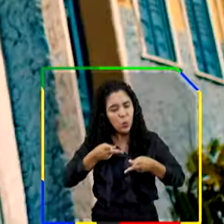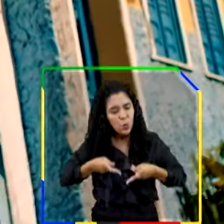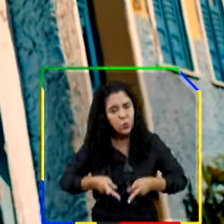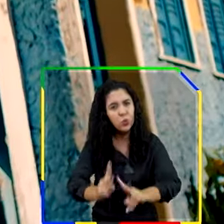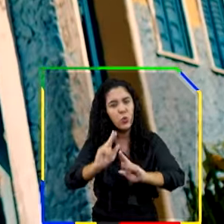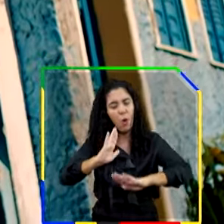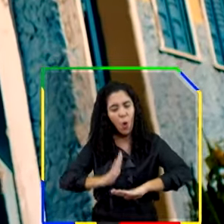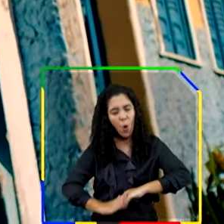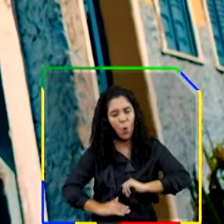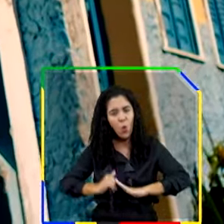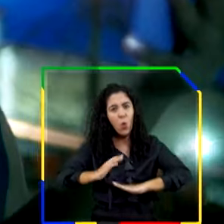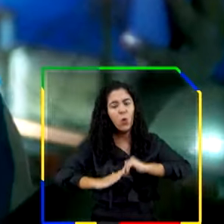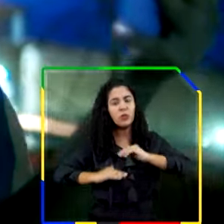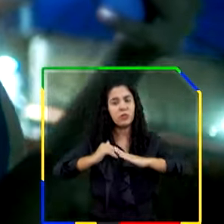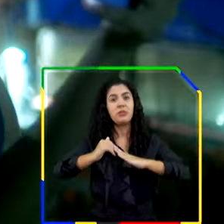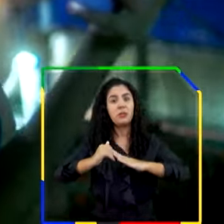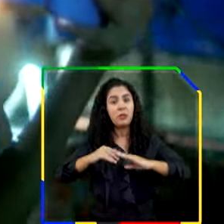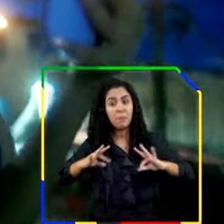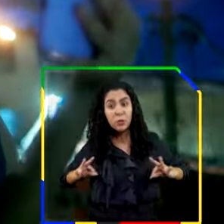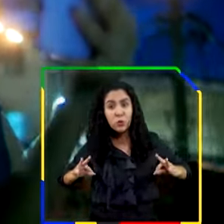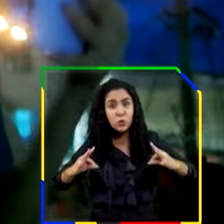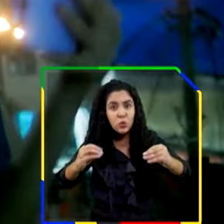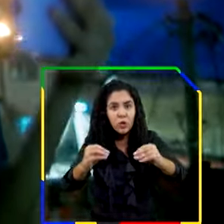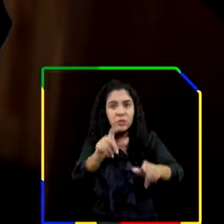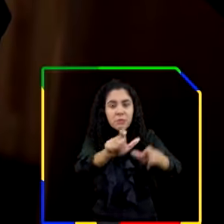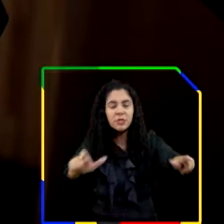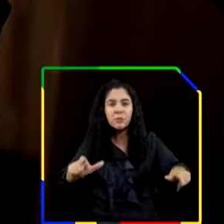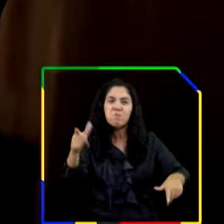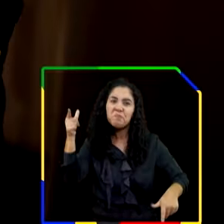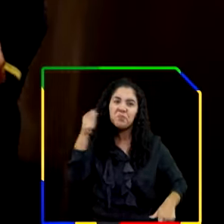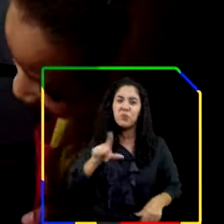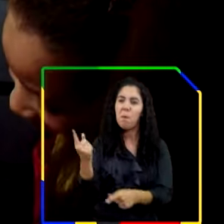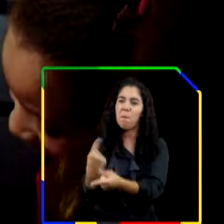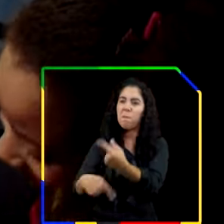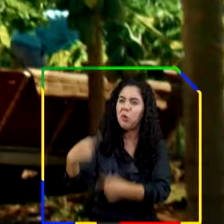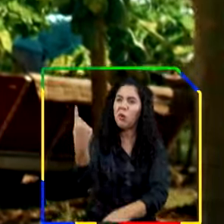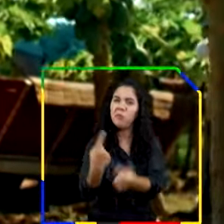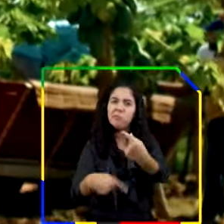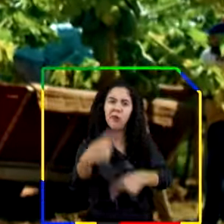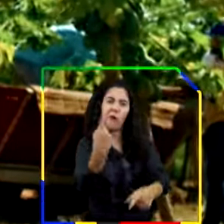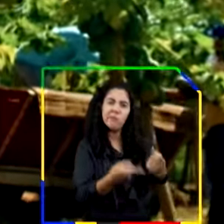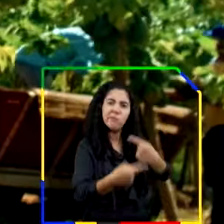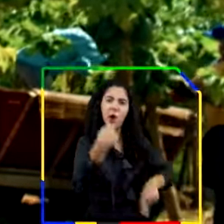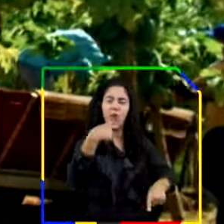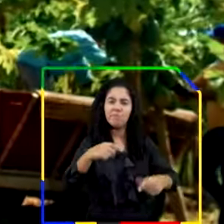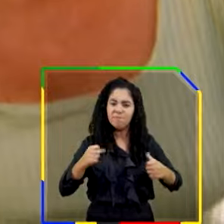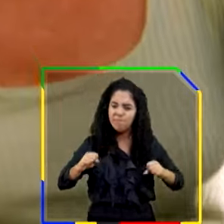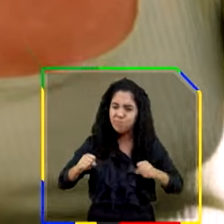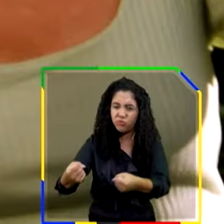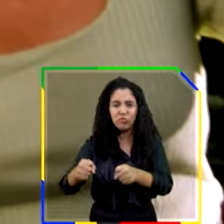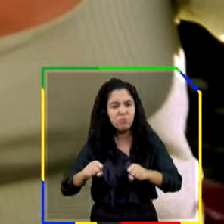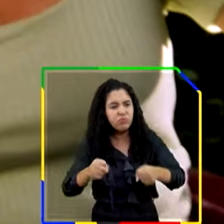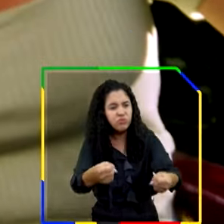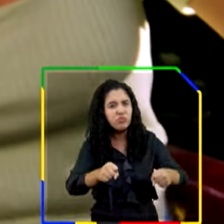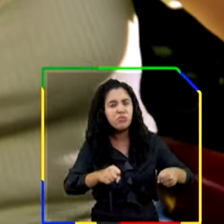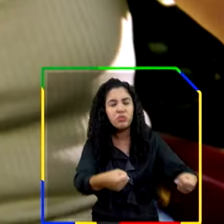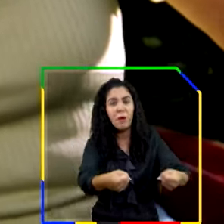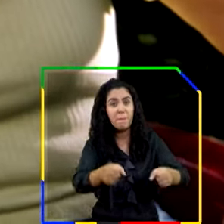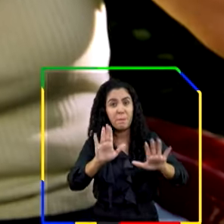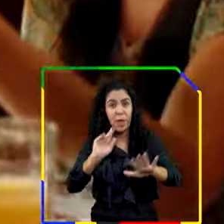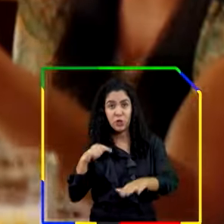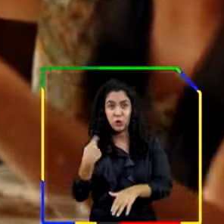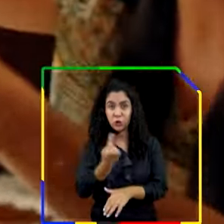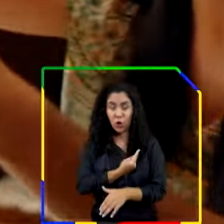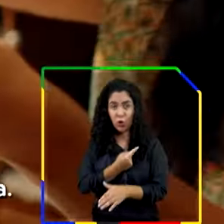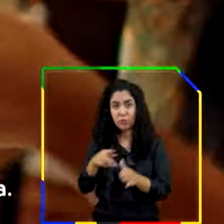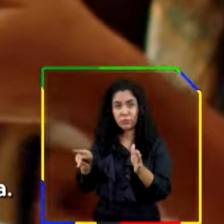construindo um país onde todos possam prosperar pela força de seu empenho e trabalho. Saibam que o governo do